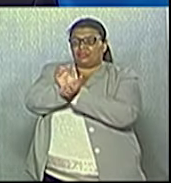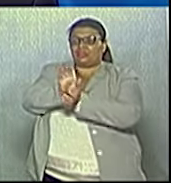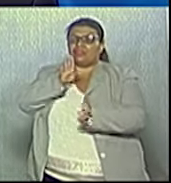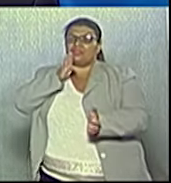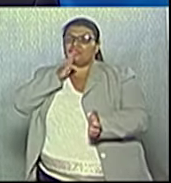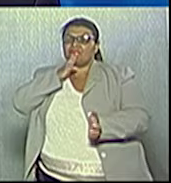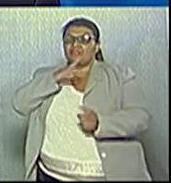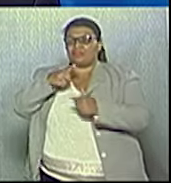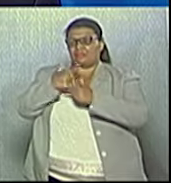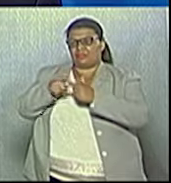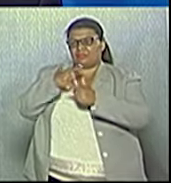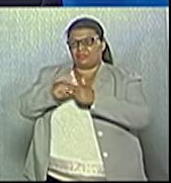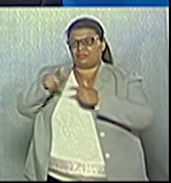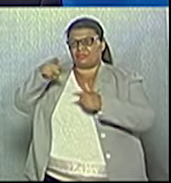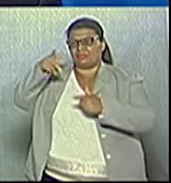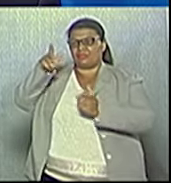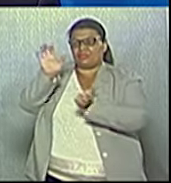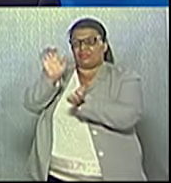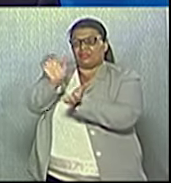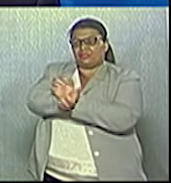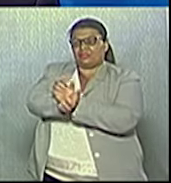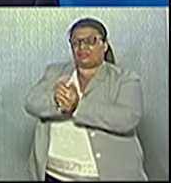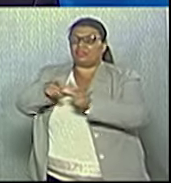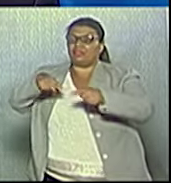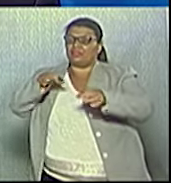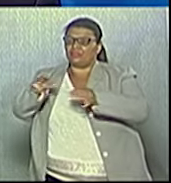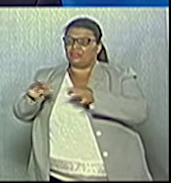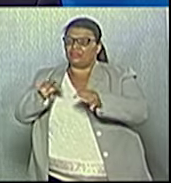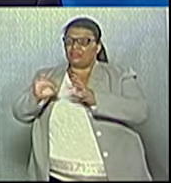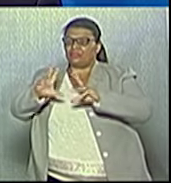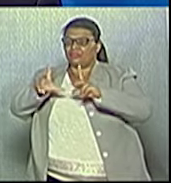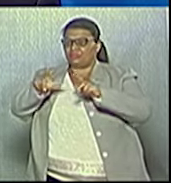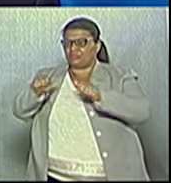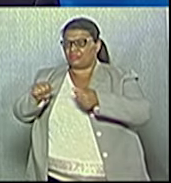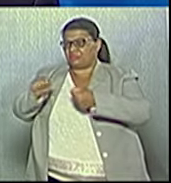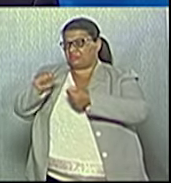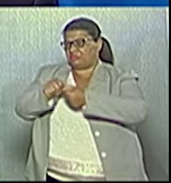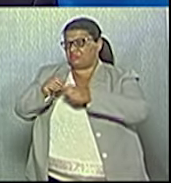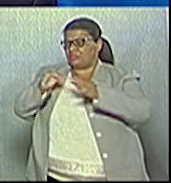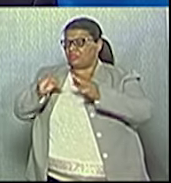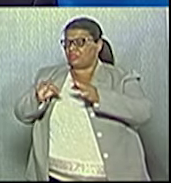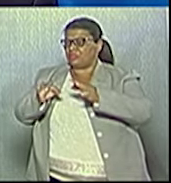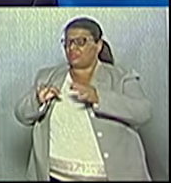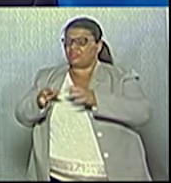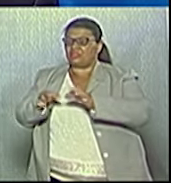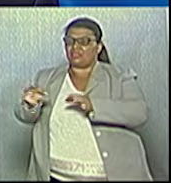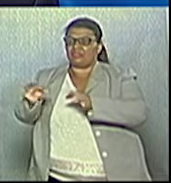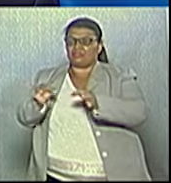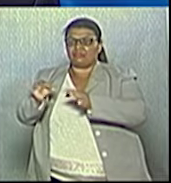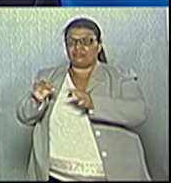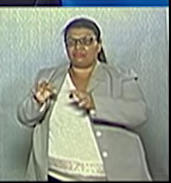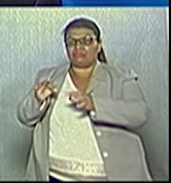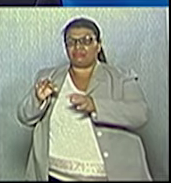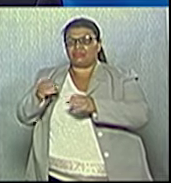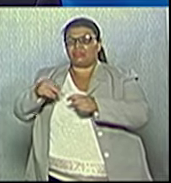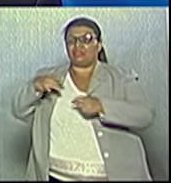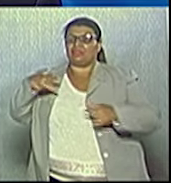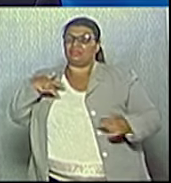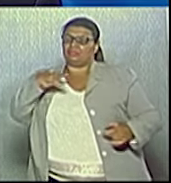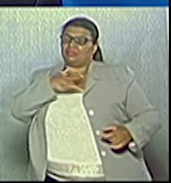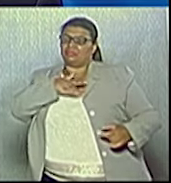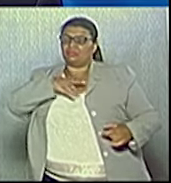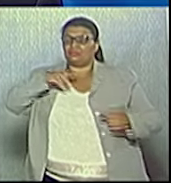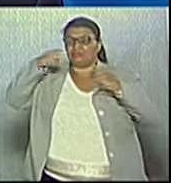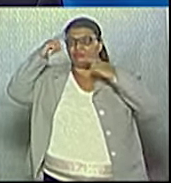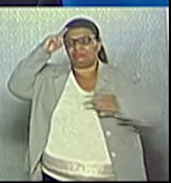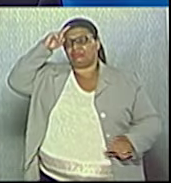prefeito que consiga aglutinar as forças políticas da cidade em prol do grande desafio que é a saúde. Nós temos